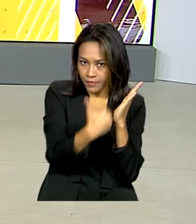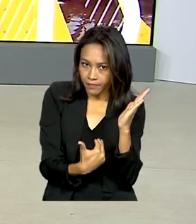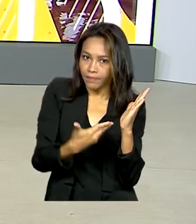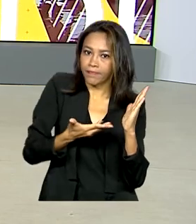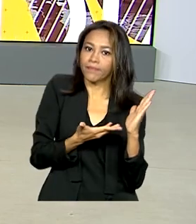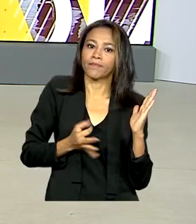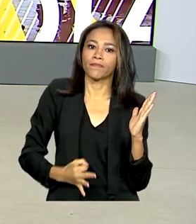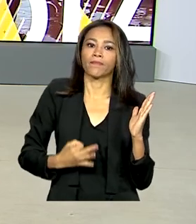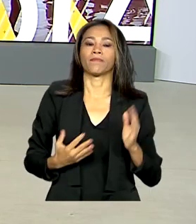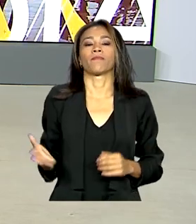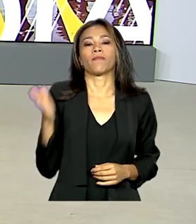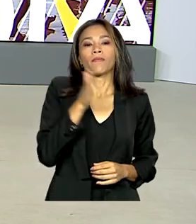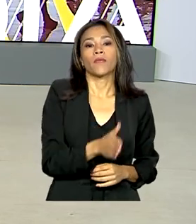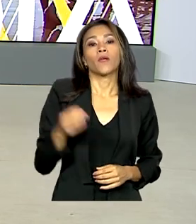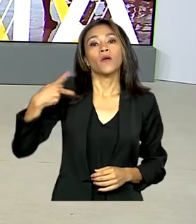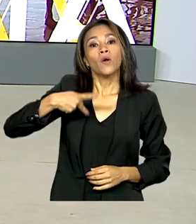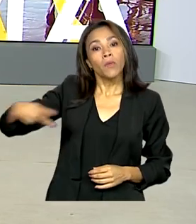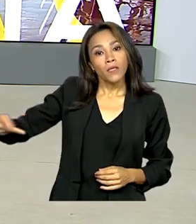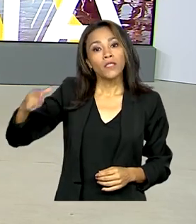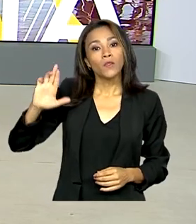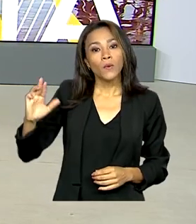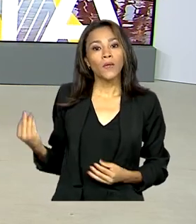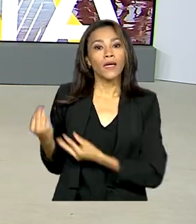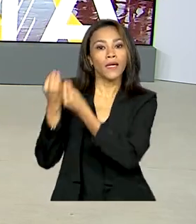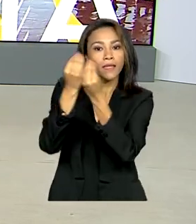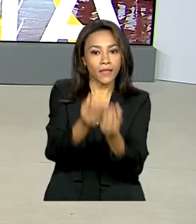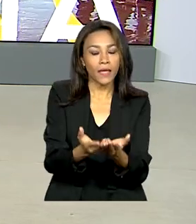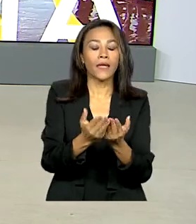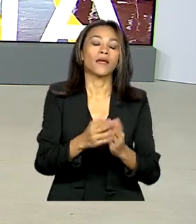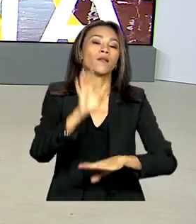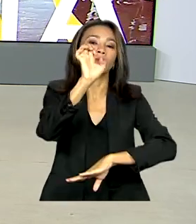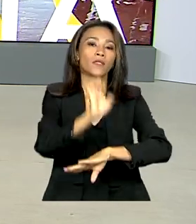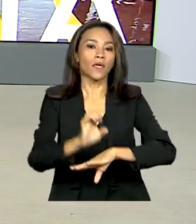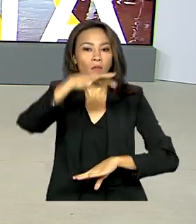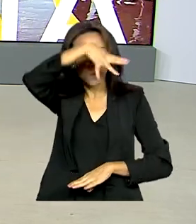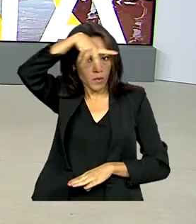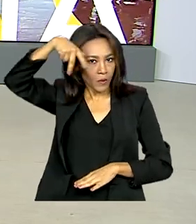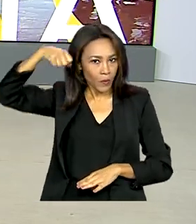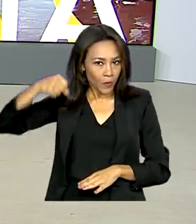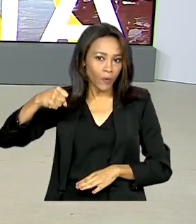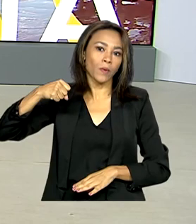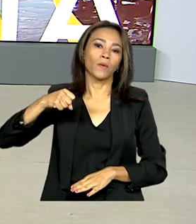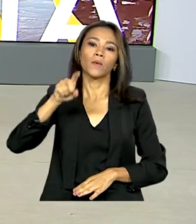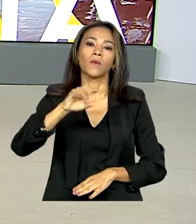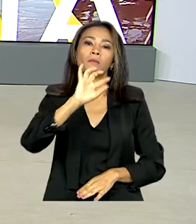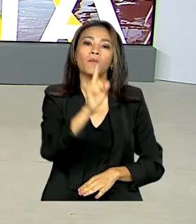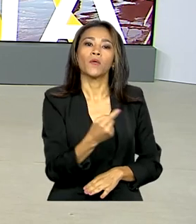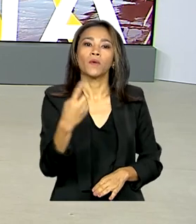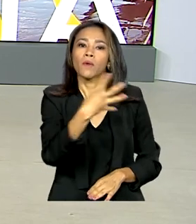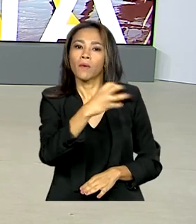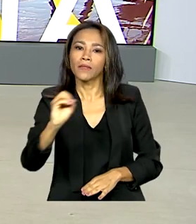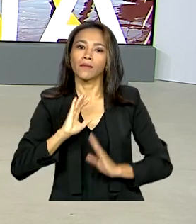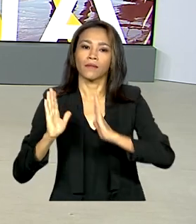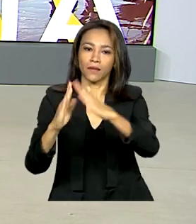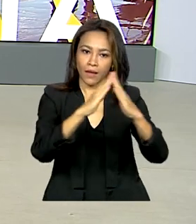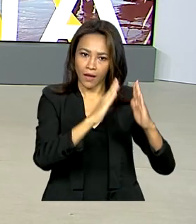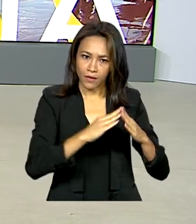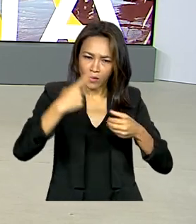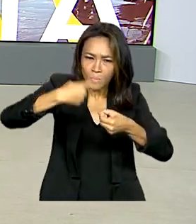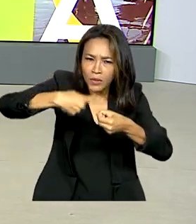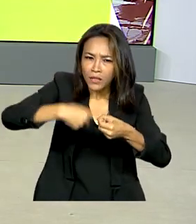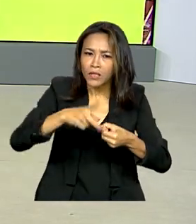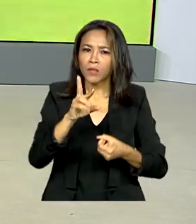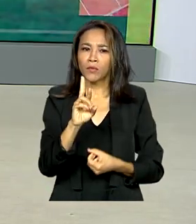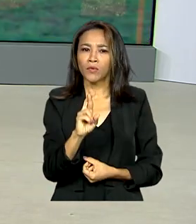presidente Lula entrega hoje em Mato Grosso mais de 1.400 unidades habitacionais no município de Rondonópolis.